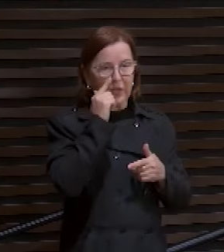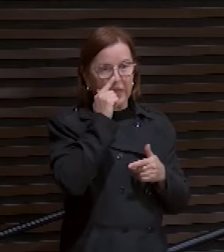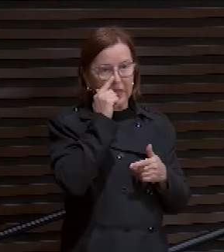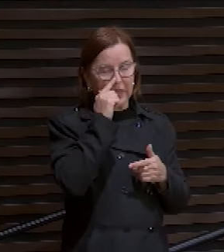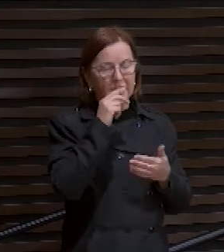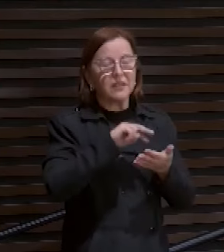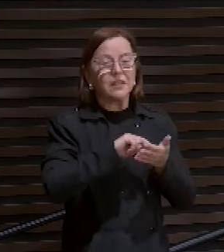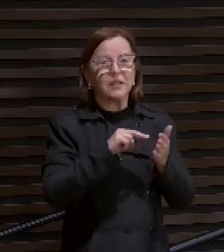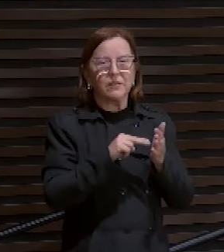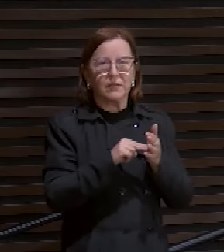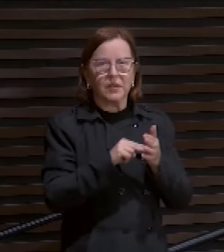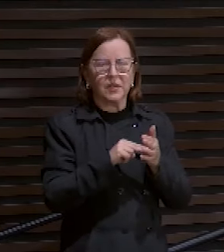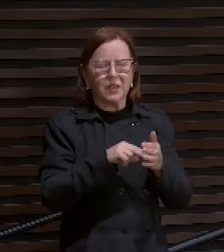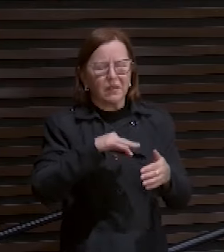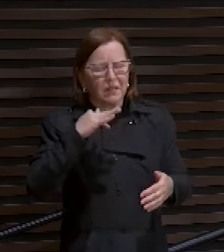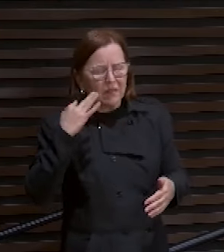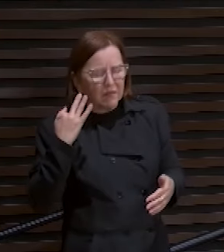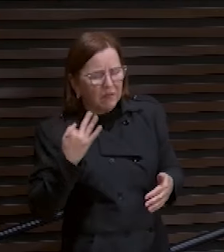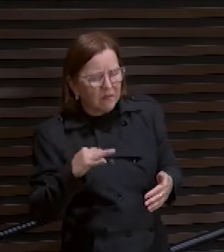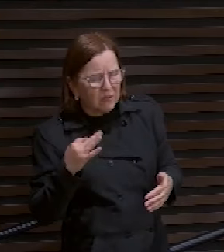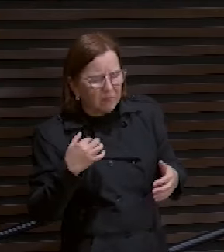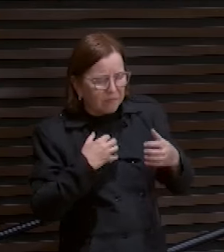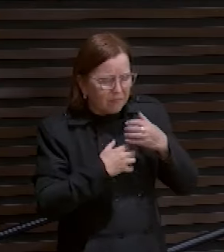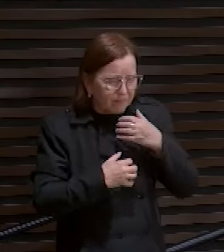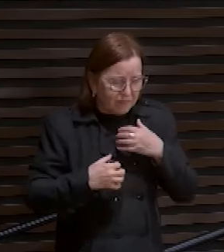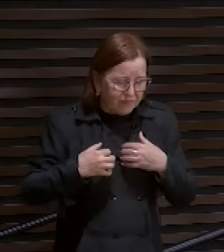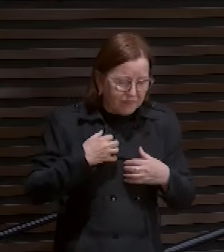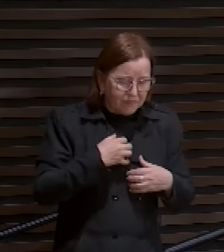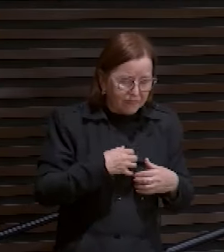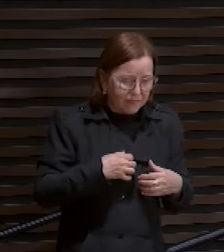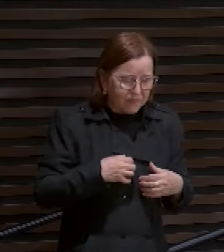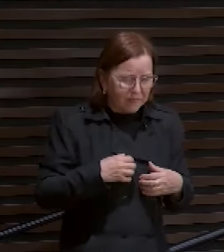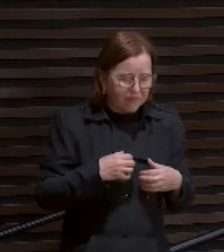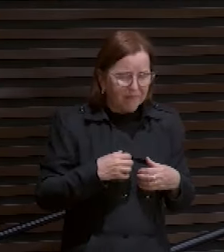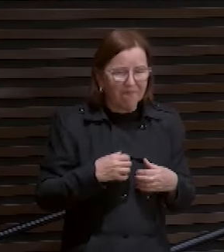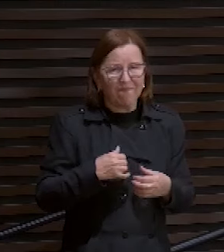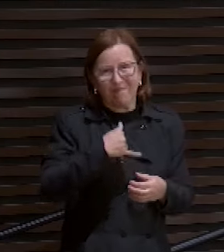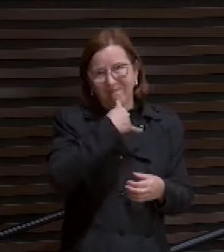Significa dor, angústia, pesar.